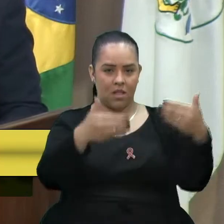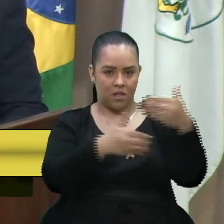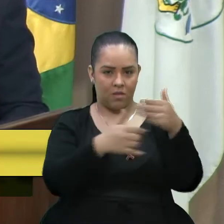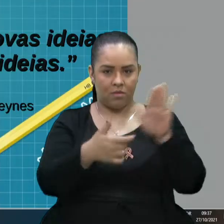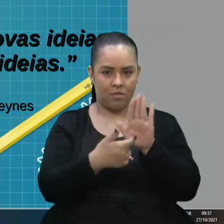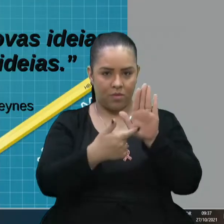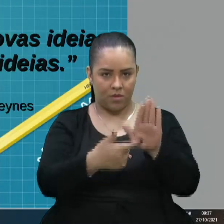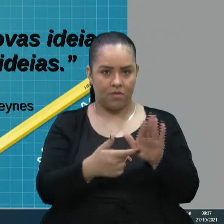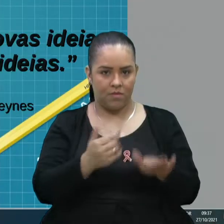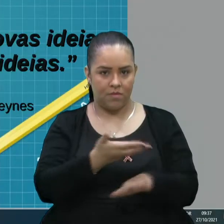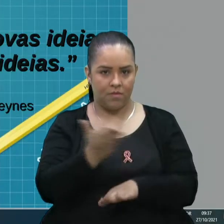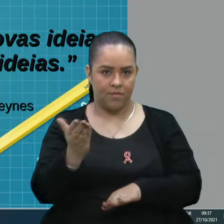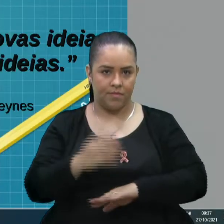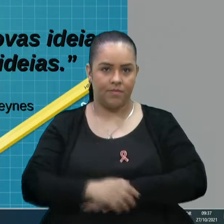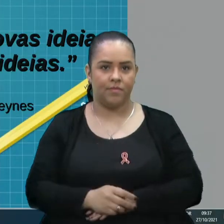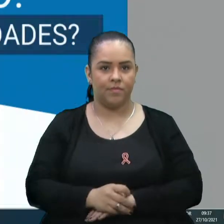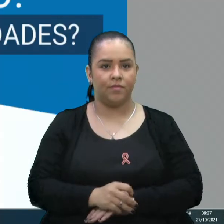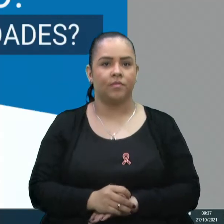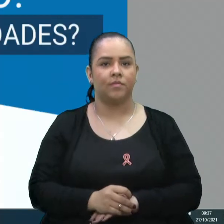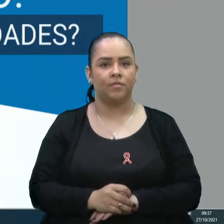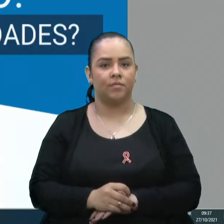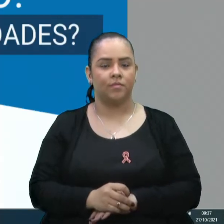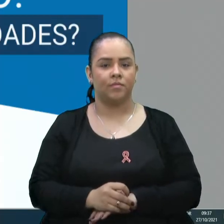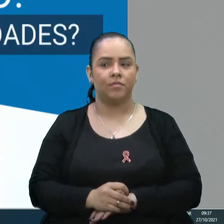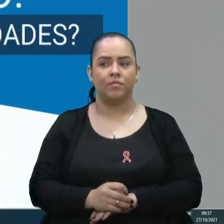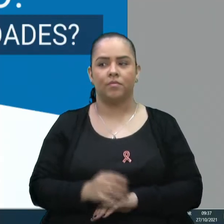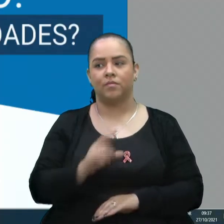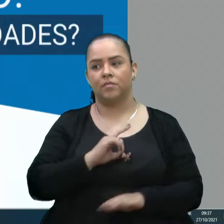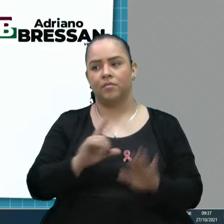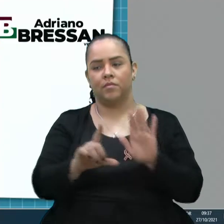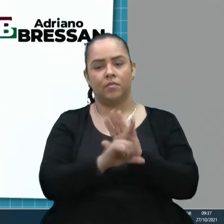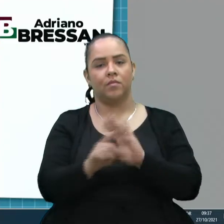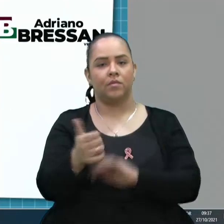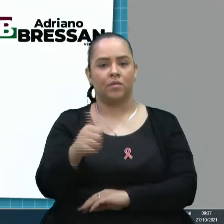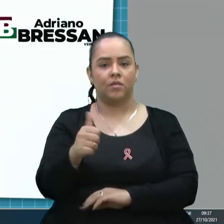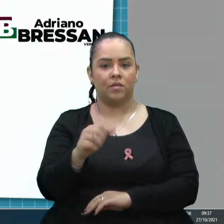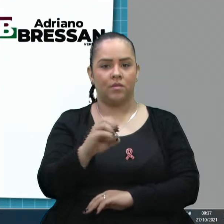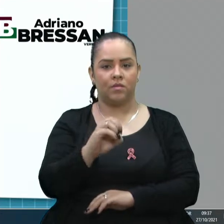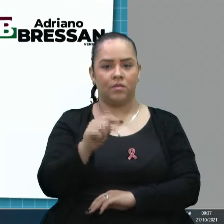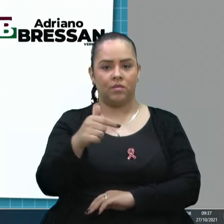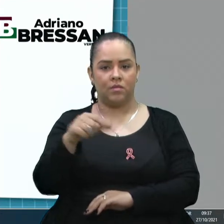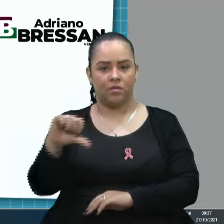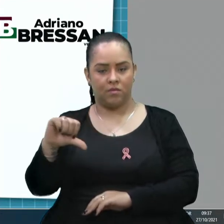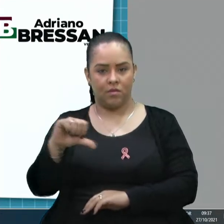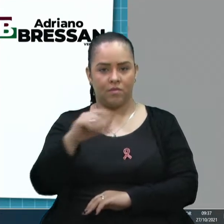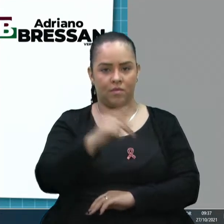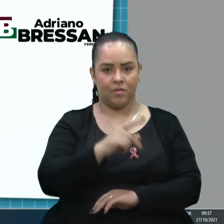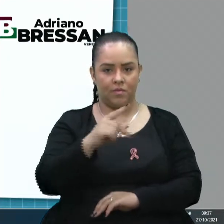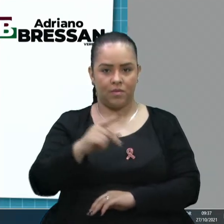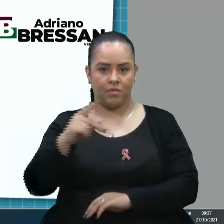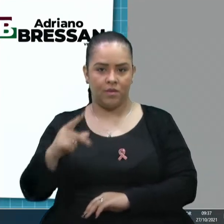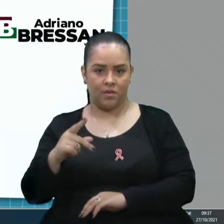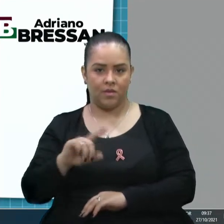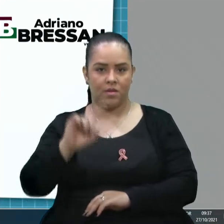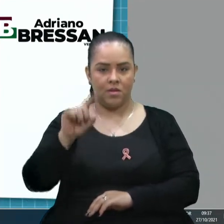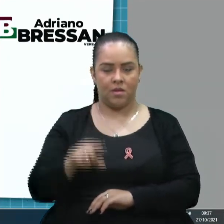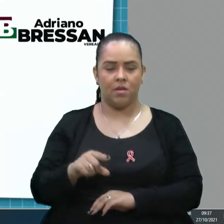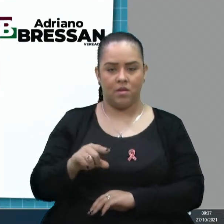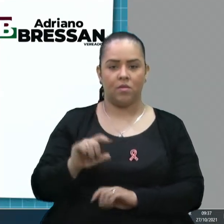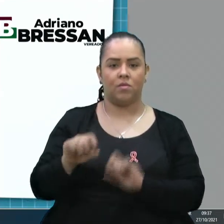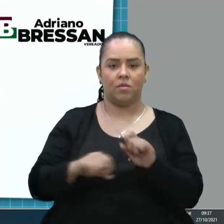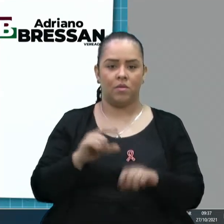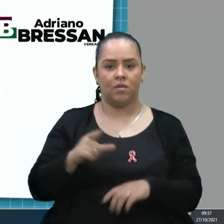acompanhar. Segundo a Lei 11.079.2004, a PPP consiste em um contrato de